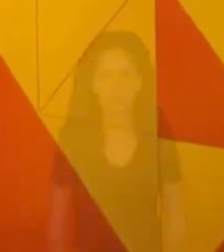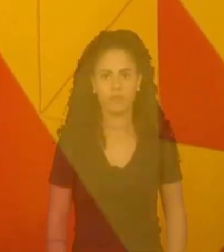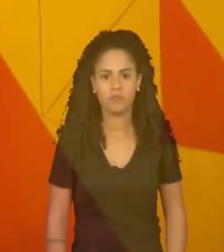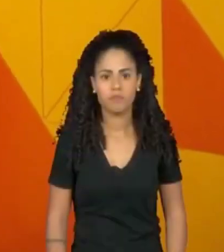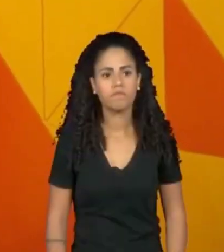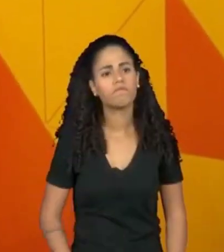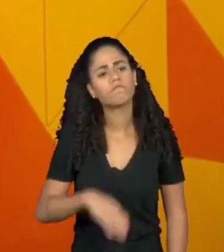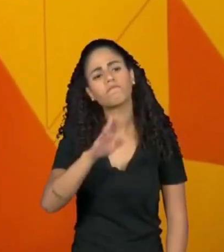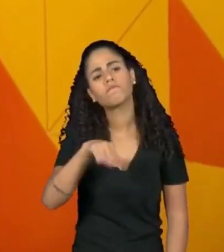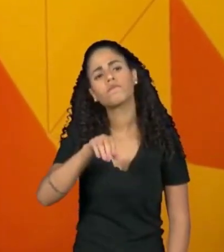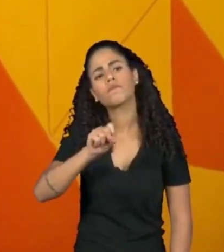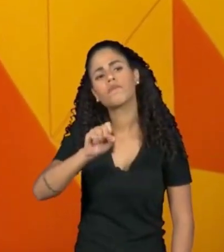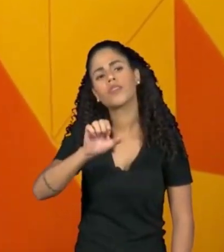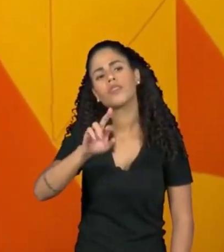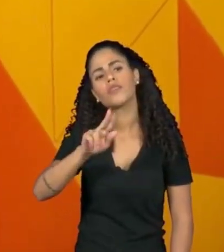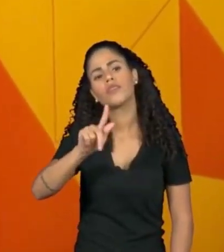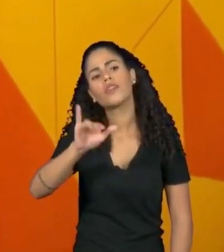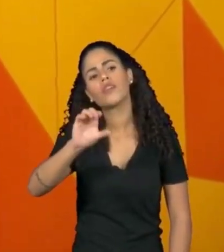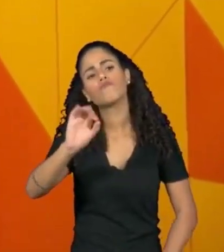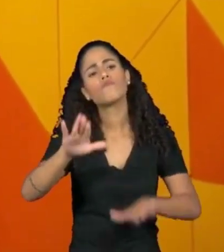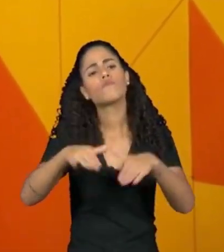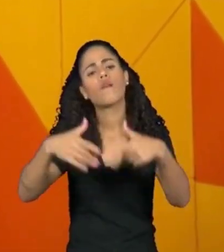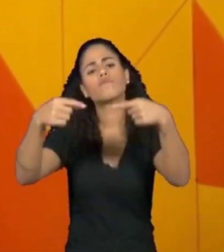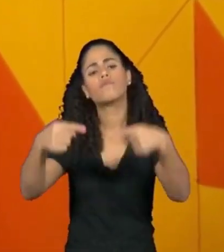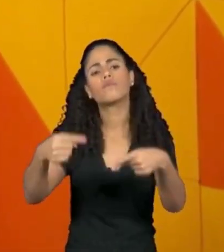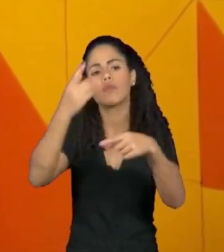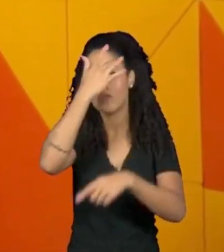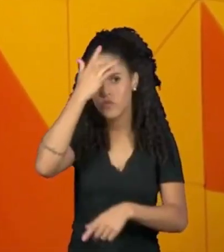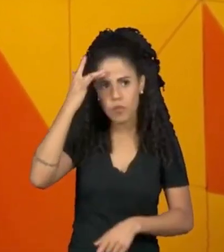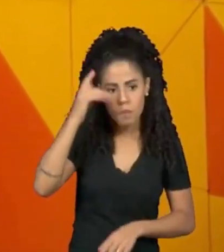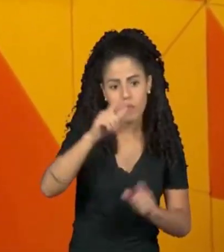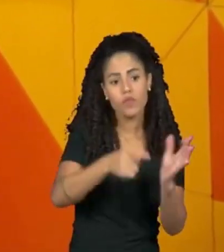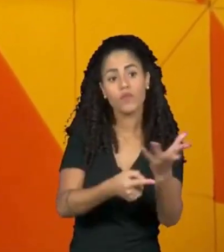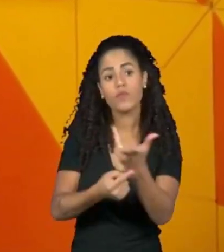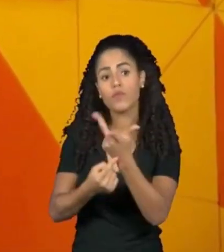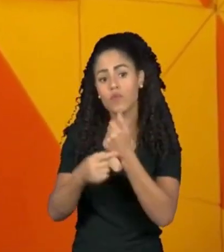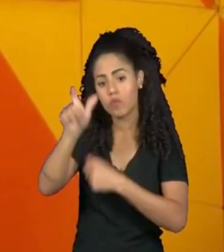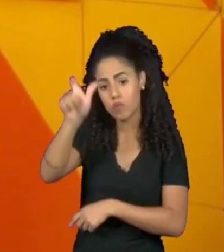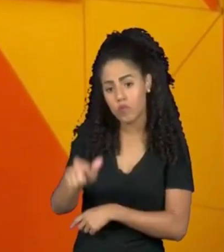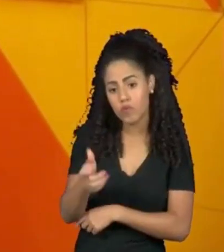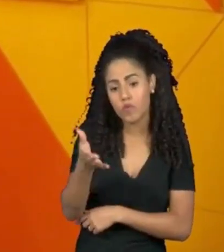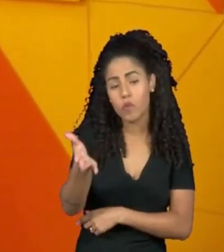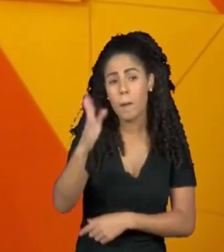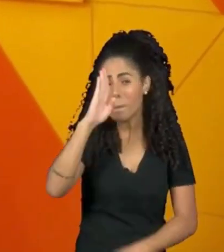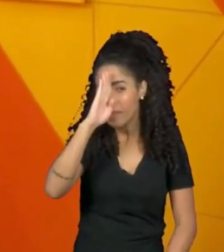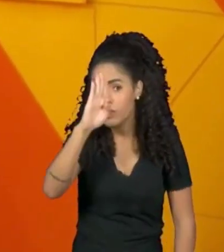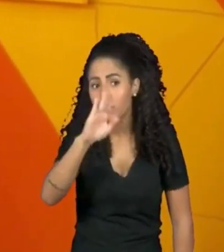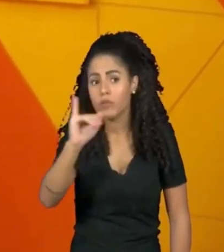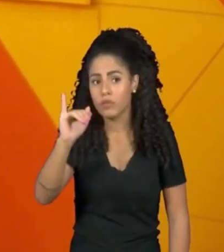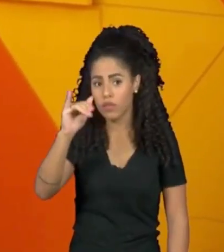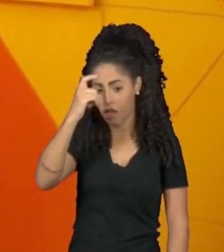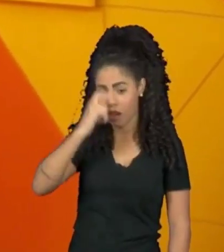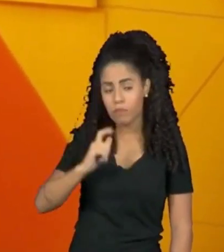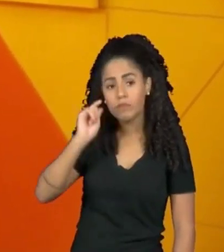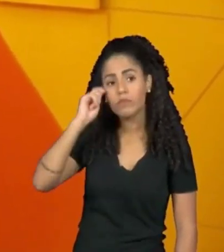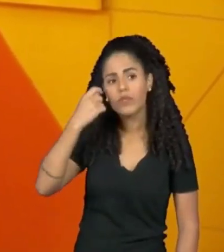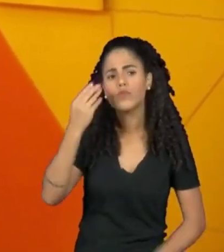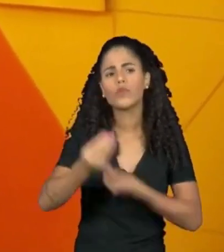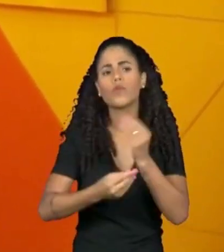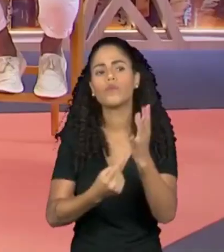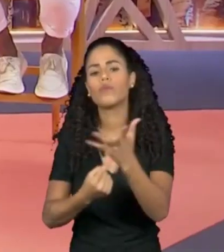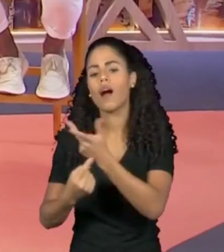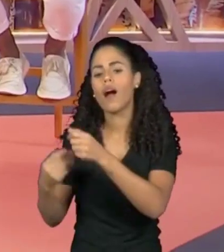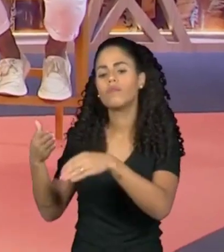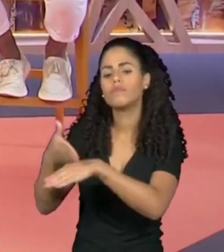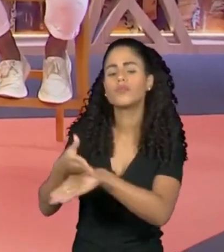Sérgio, conta pra mim, quais são os desafios de um artista e principalmente de um artista negro pra entrar no mercado de arte?